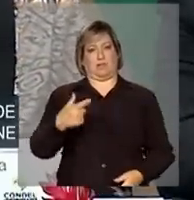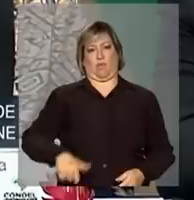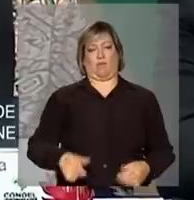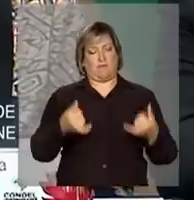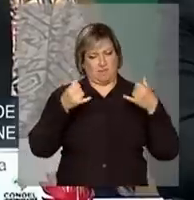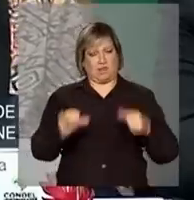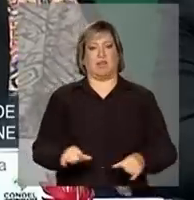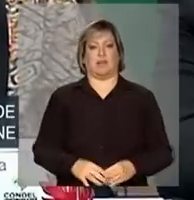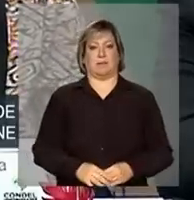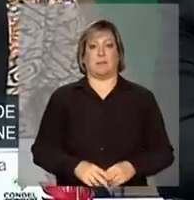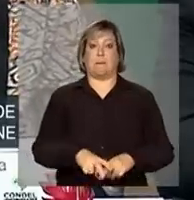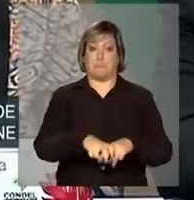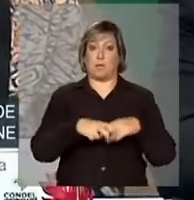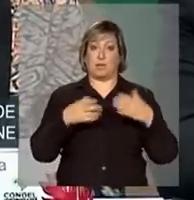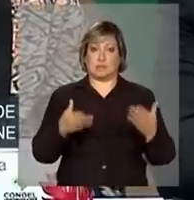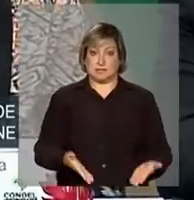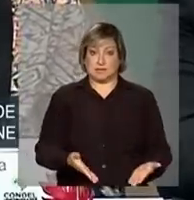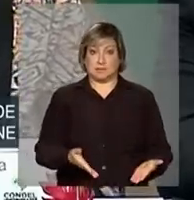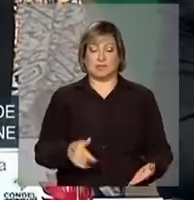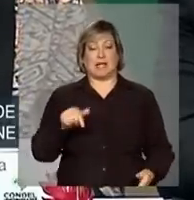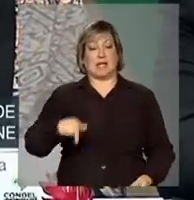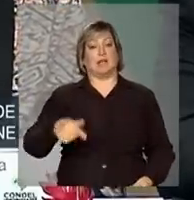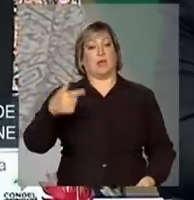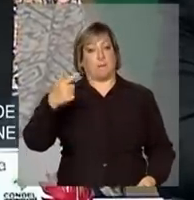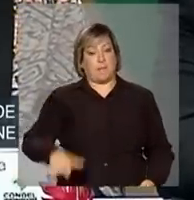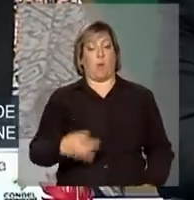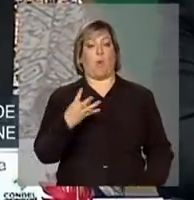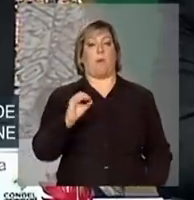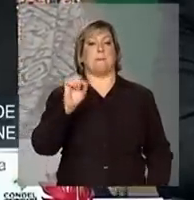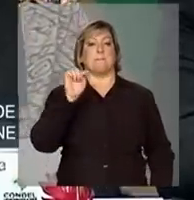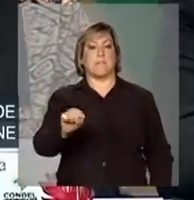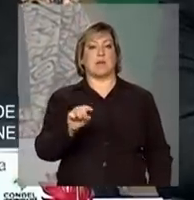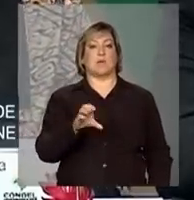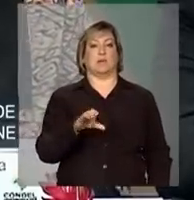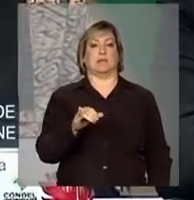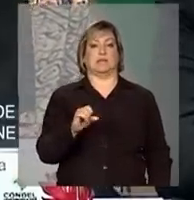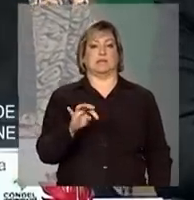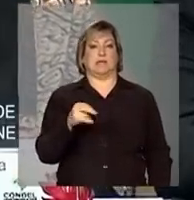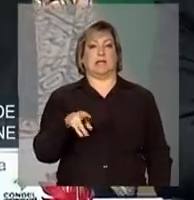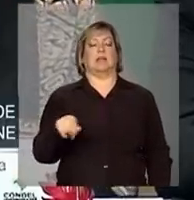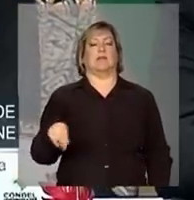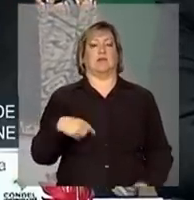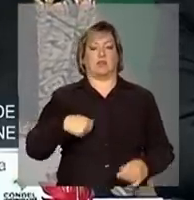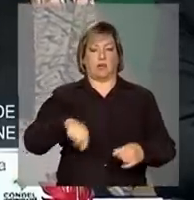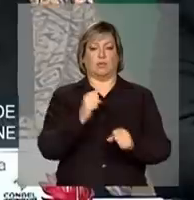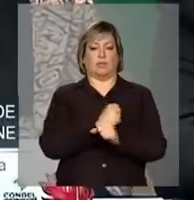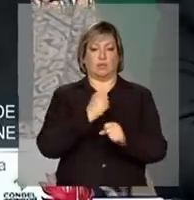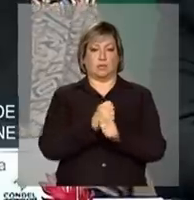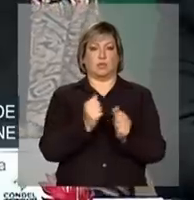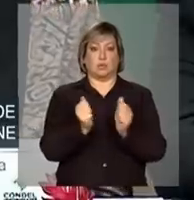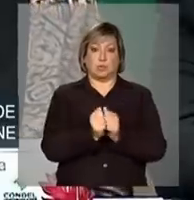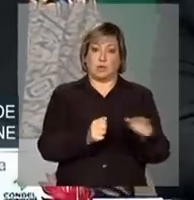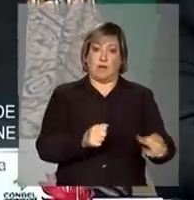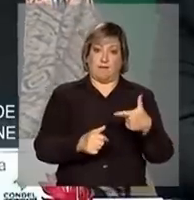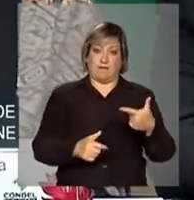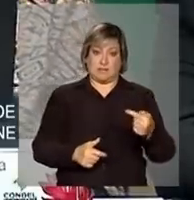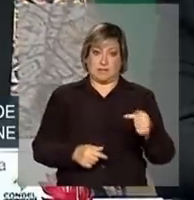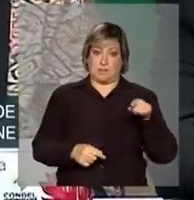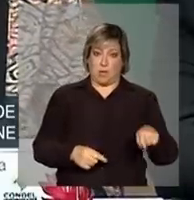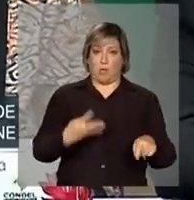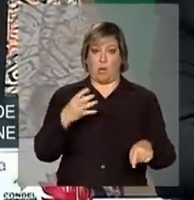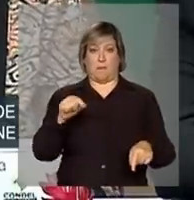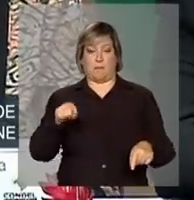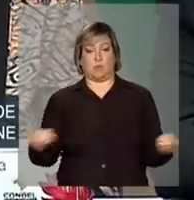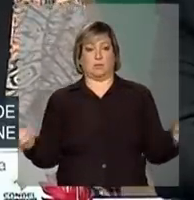Por isso, essas outras 40 mil cisternas que nós estaremos juntos fazendo 27 mil, totalizando